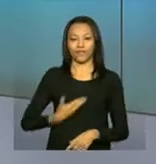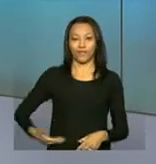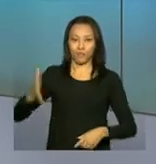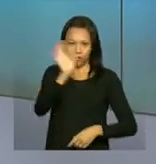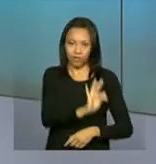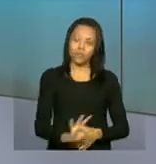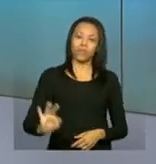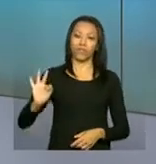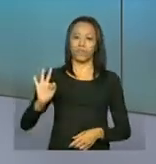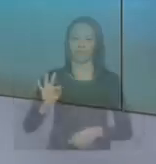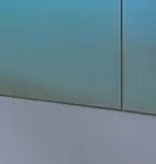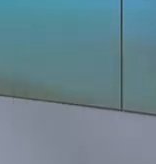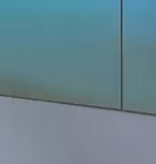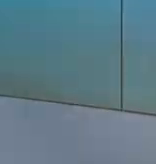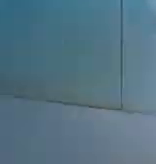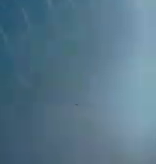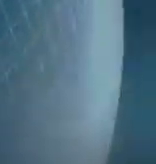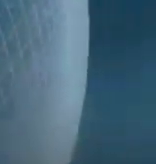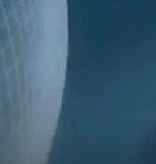TV do Governo Federal.